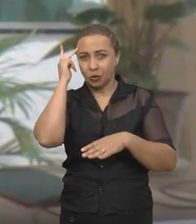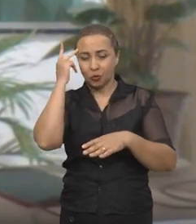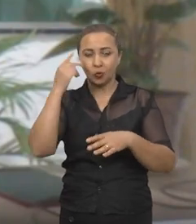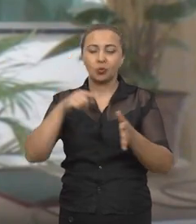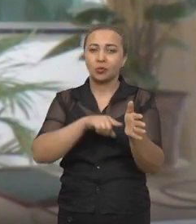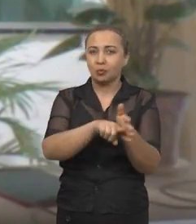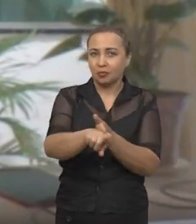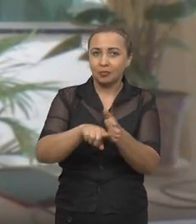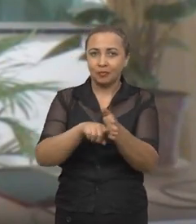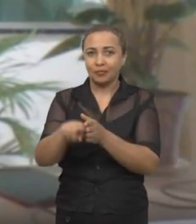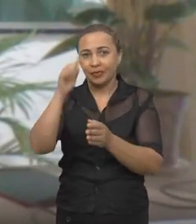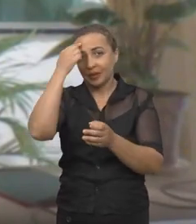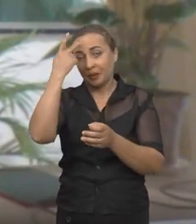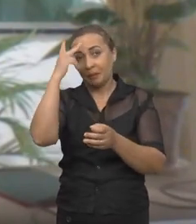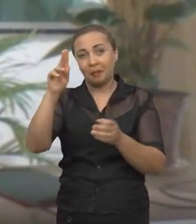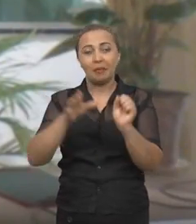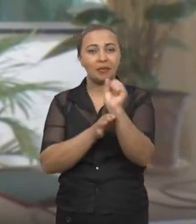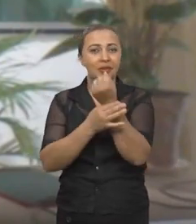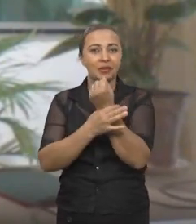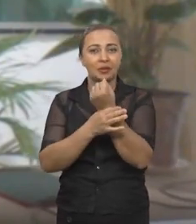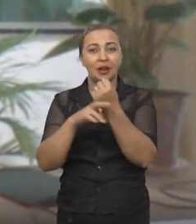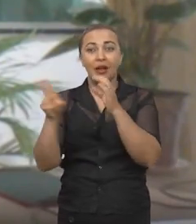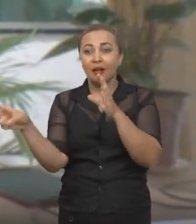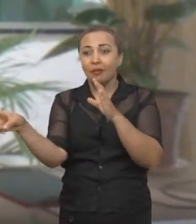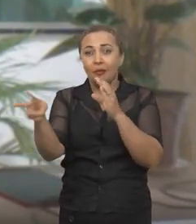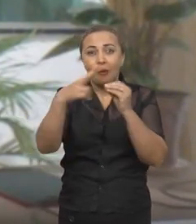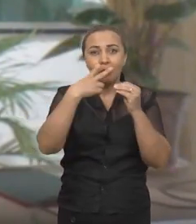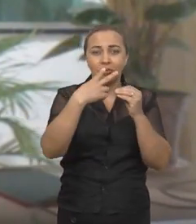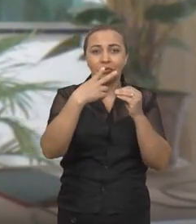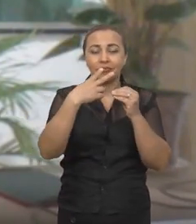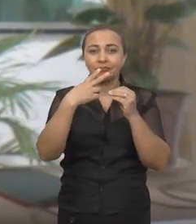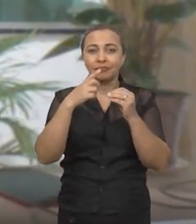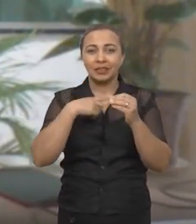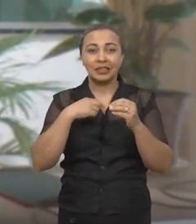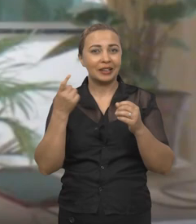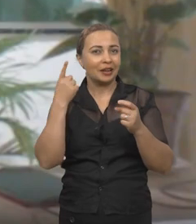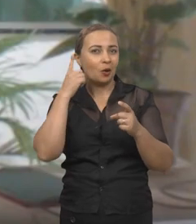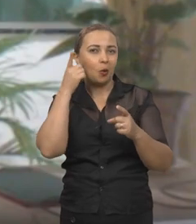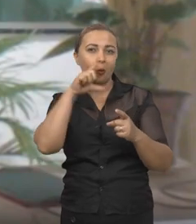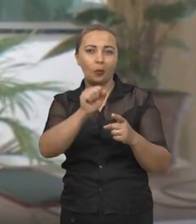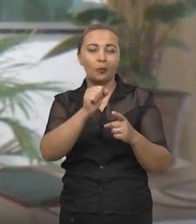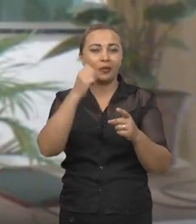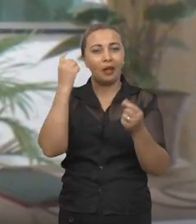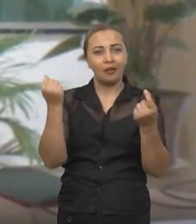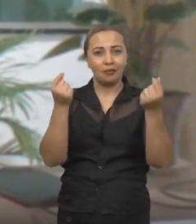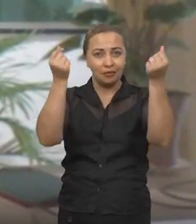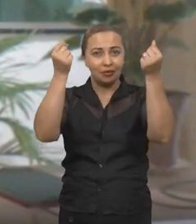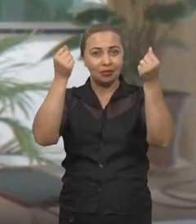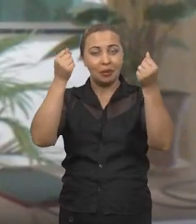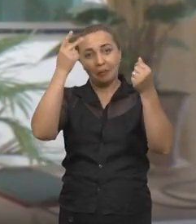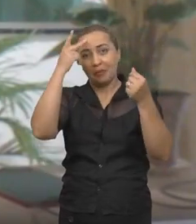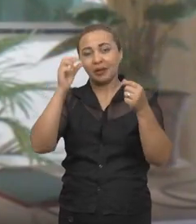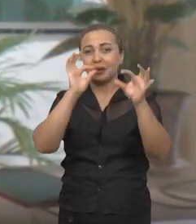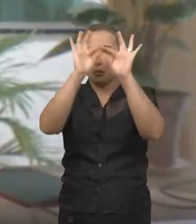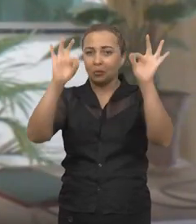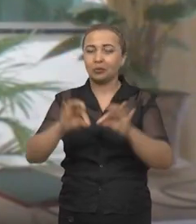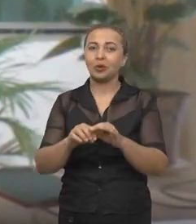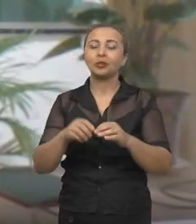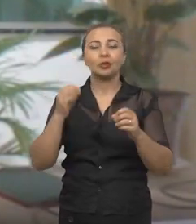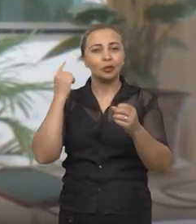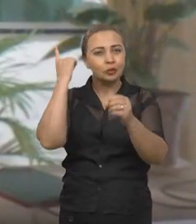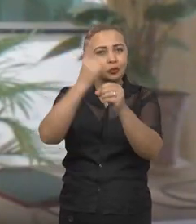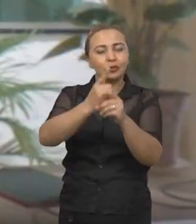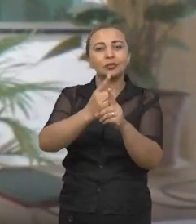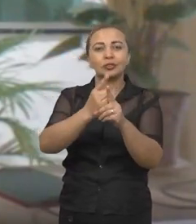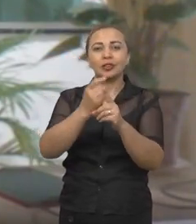pesquisadores, para segurar, né, com a intenção de voltar verbas, né, que o processo consiga chegar à indústria, e